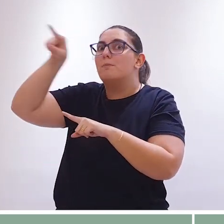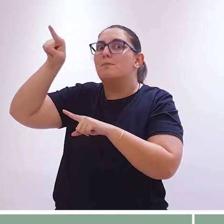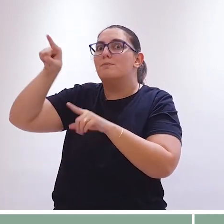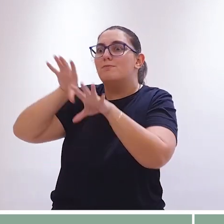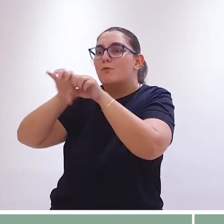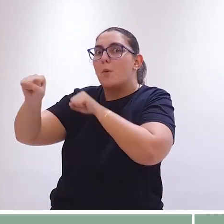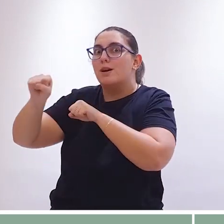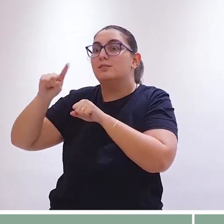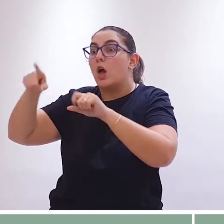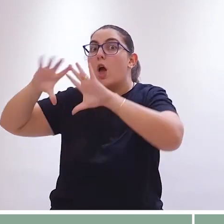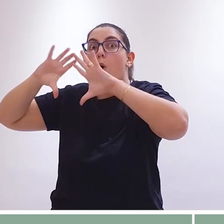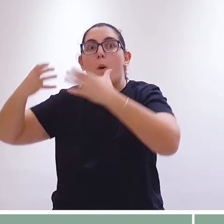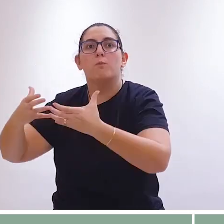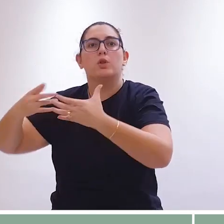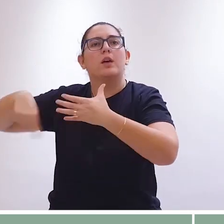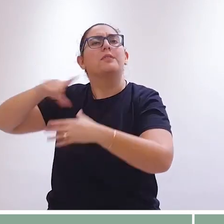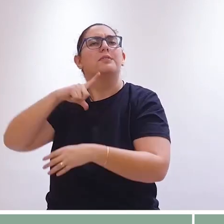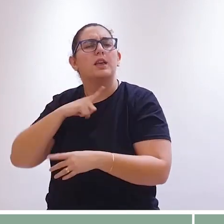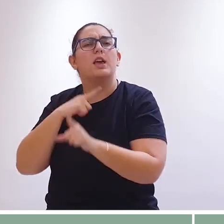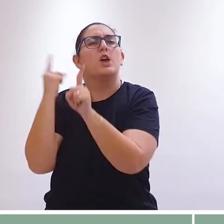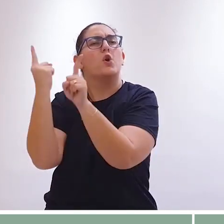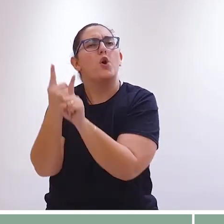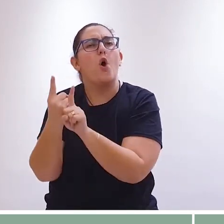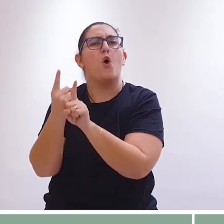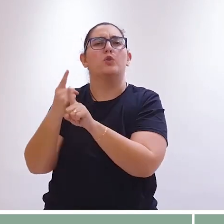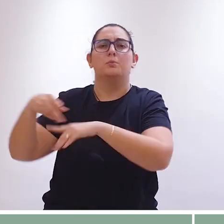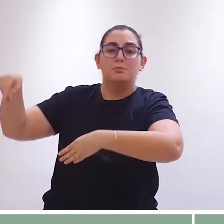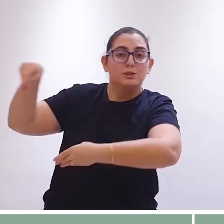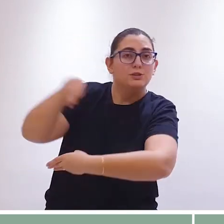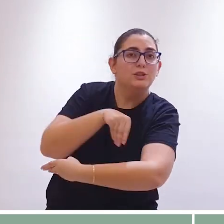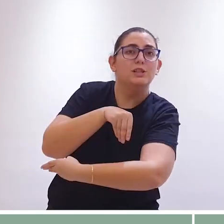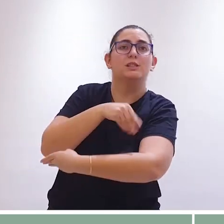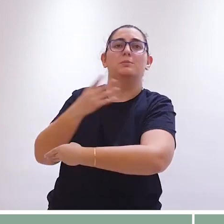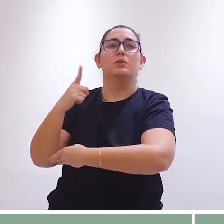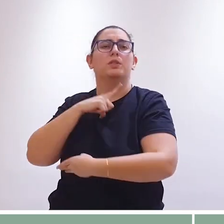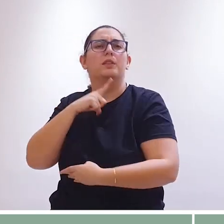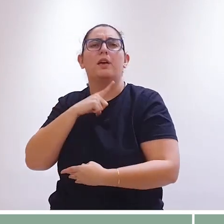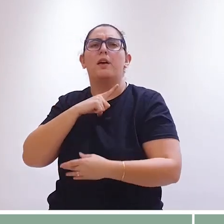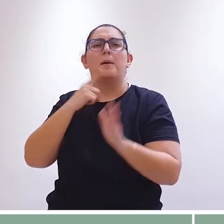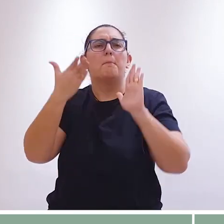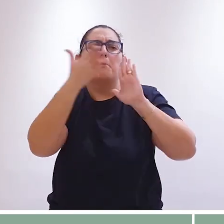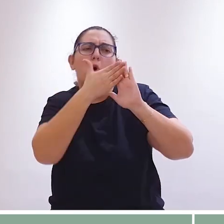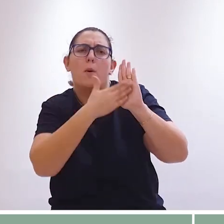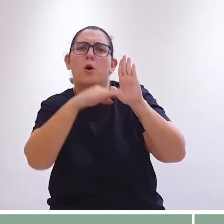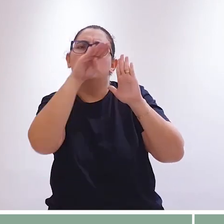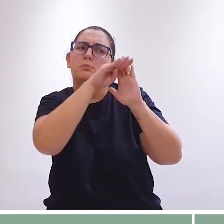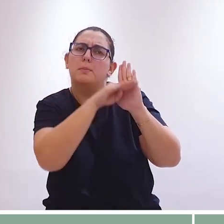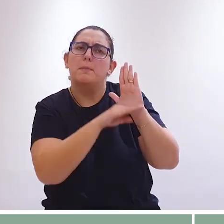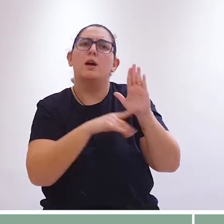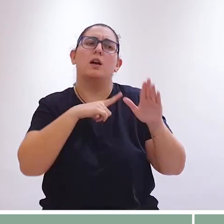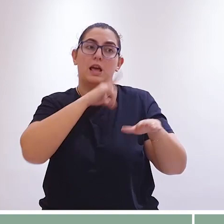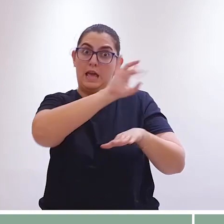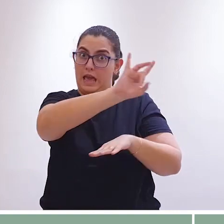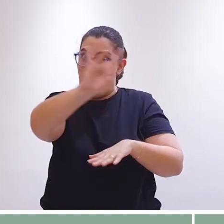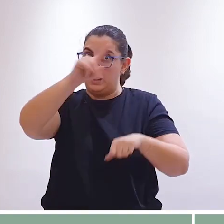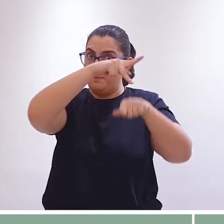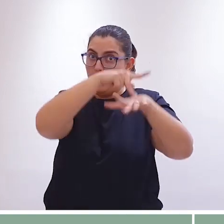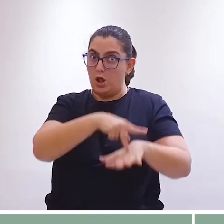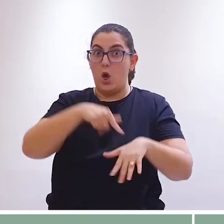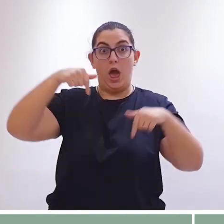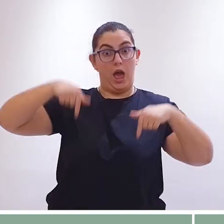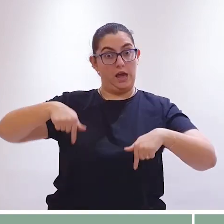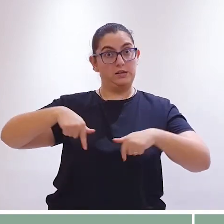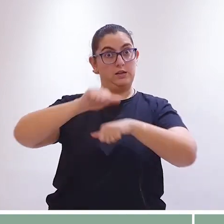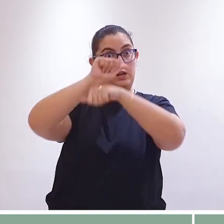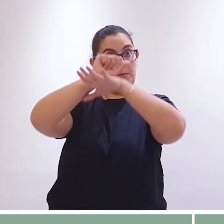participação na comunidade é também frequentar os encontros sobre o batismo proposto pelas paróquias e aqui